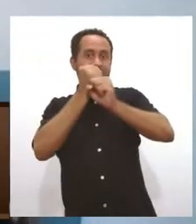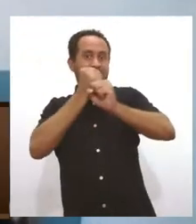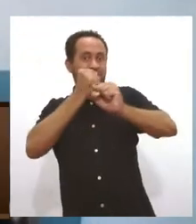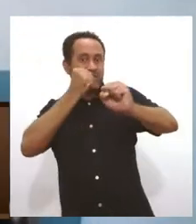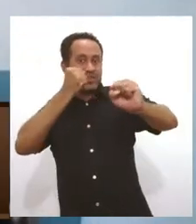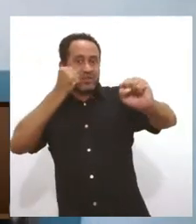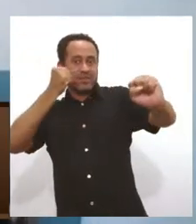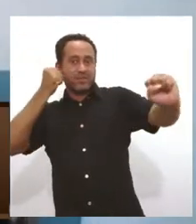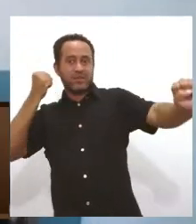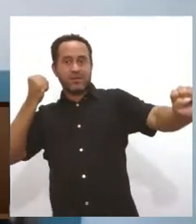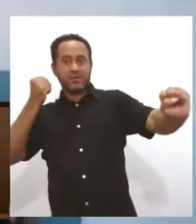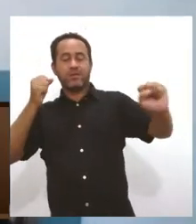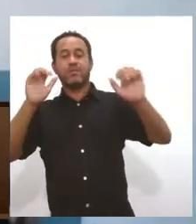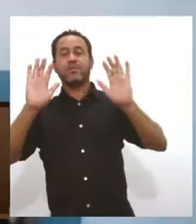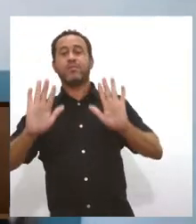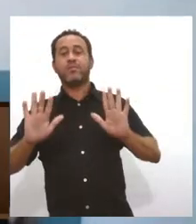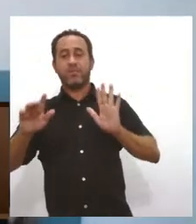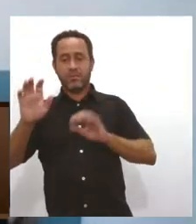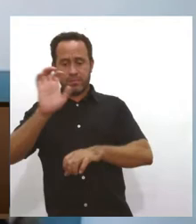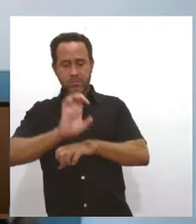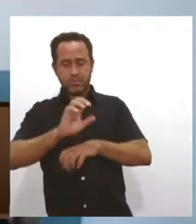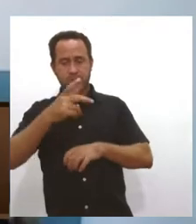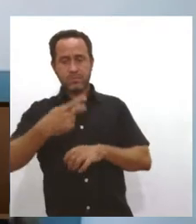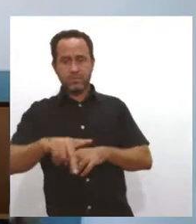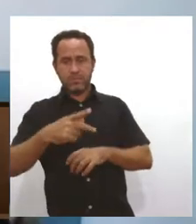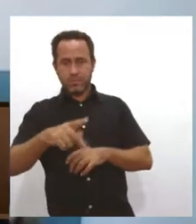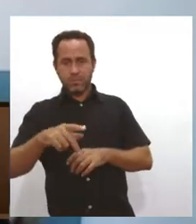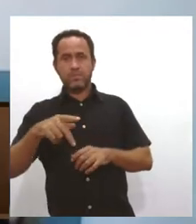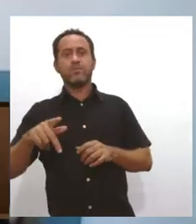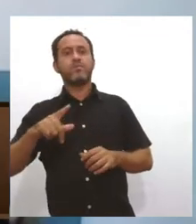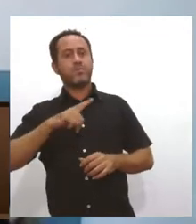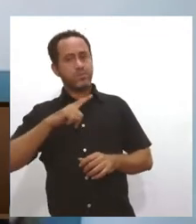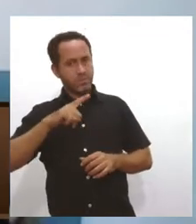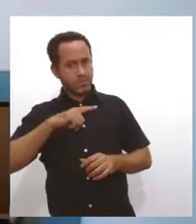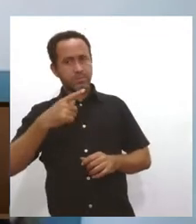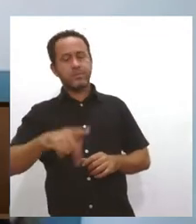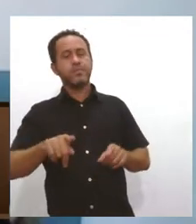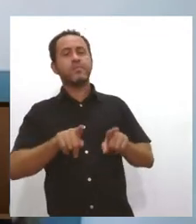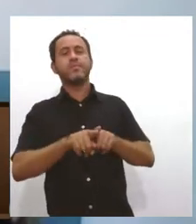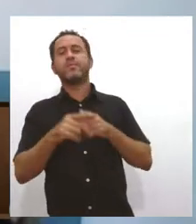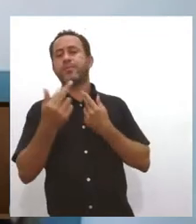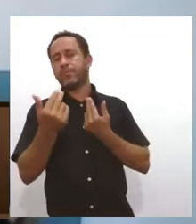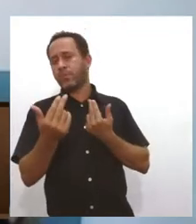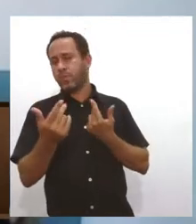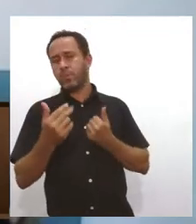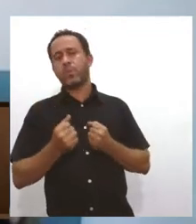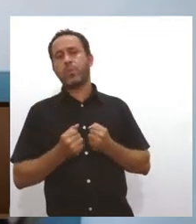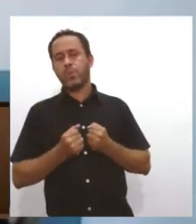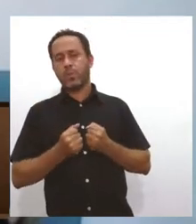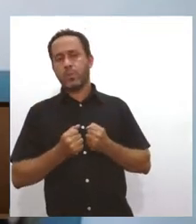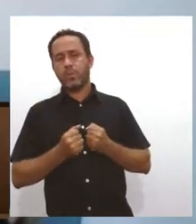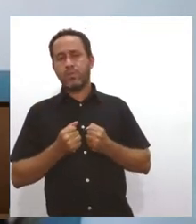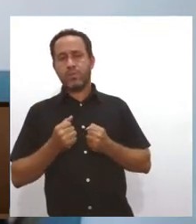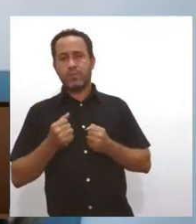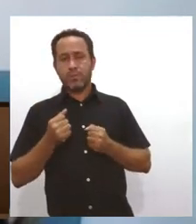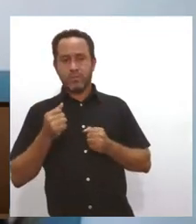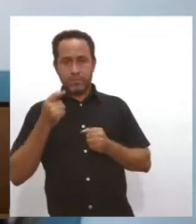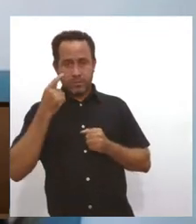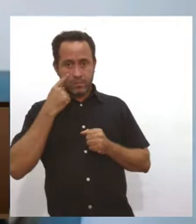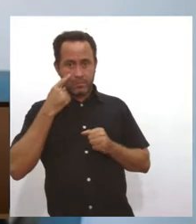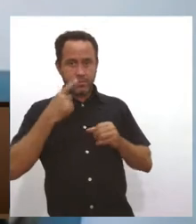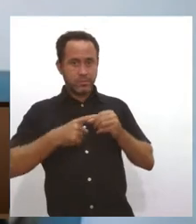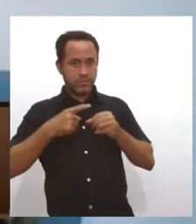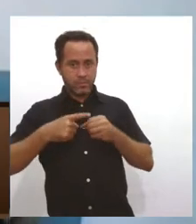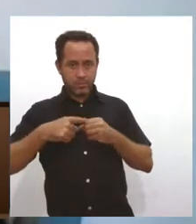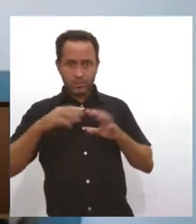mas nós temos aqui no nosso próprio estado de Sergipe a nossa mata atlântica definhando, né? Cerrado, Cerrado, ou seja,